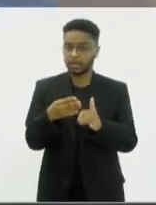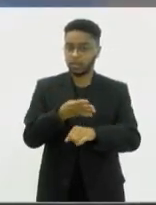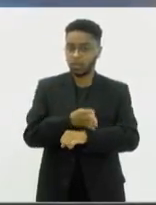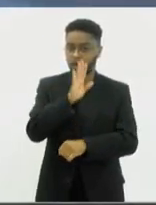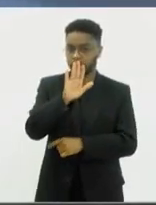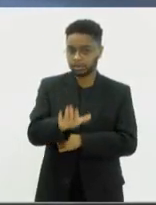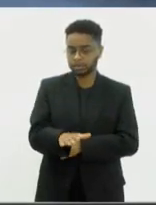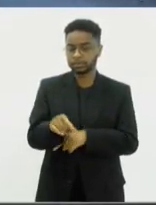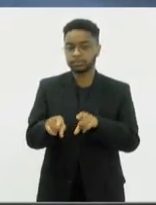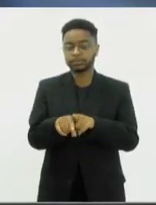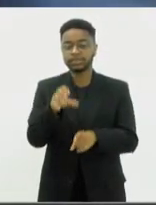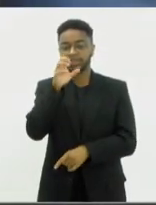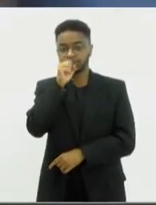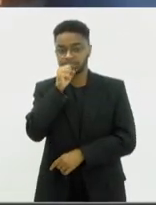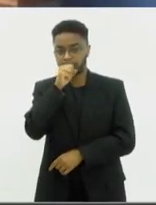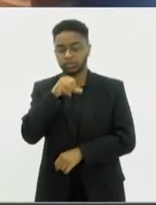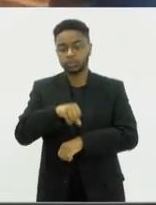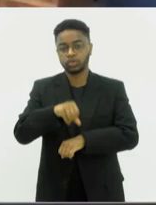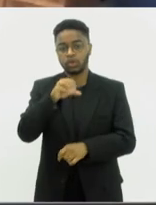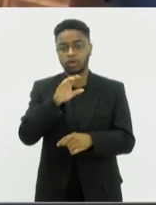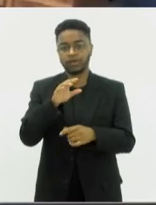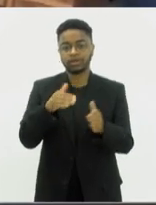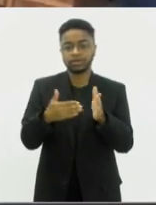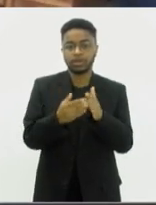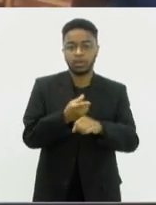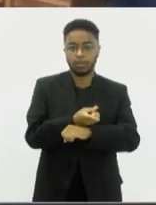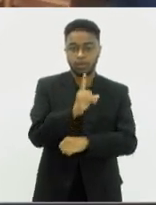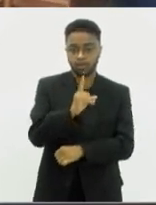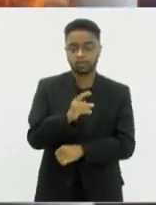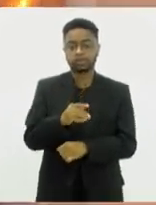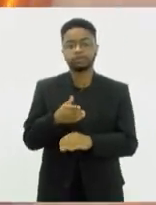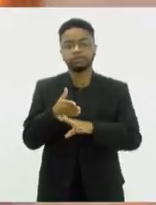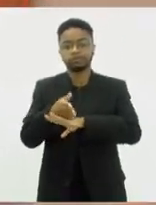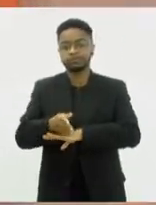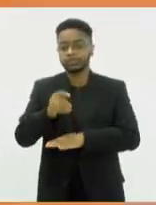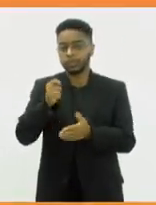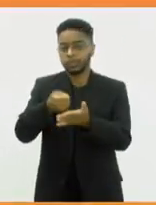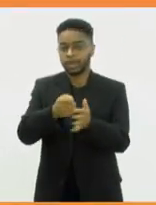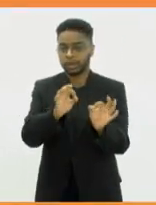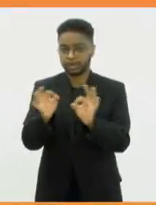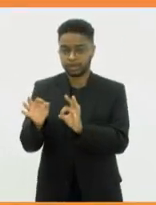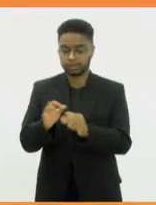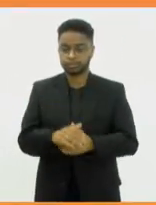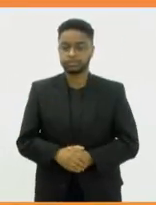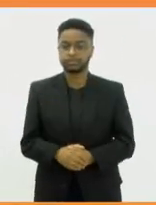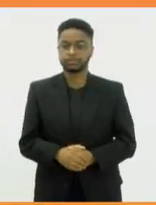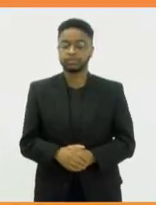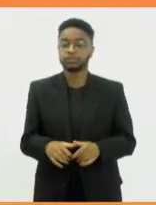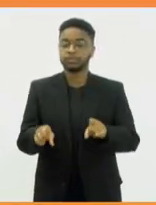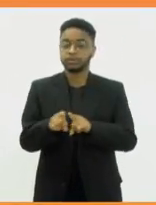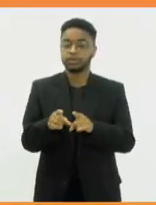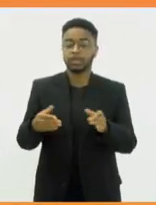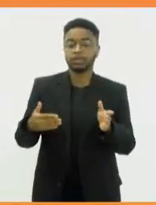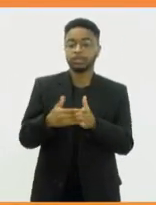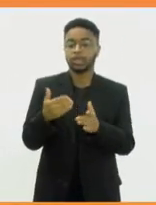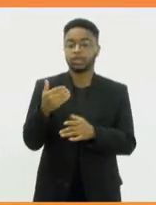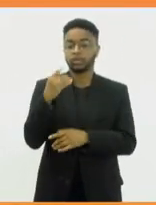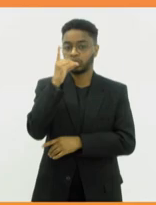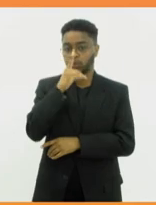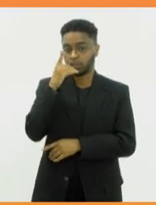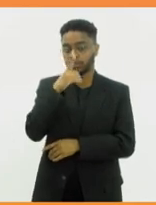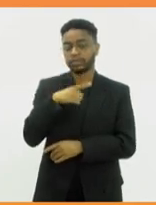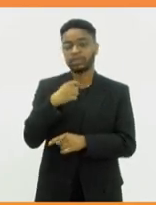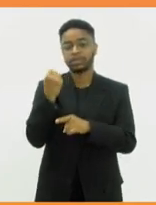sábados das 9h da manhã até 1h da tarde. A entrada é gratuita. Até o próximo domingo, o Sacuarema Surf Festival irá